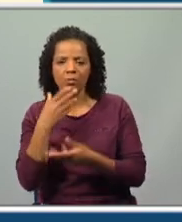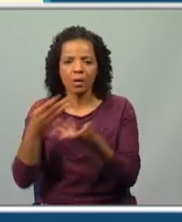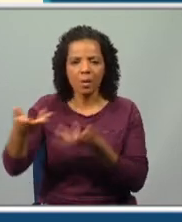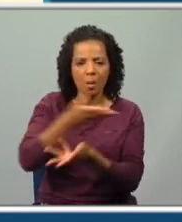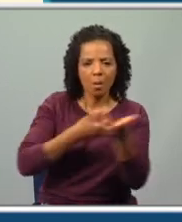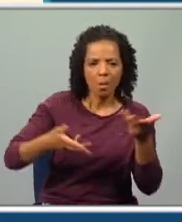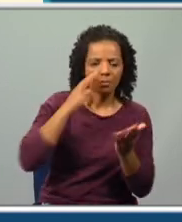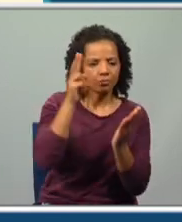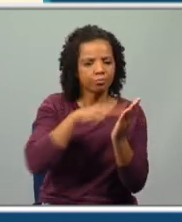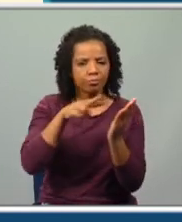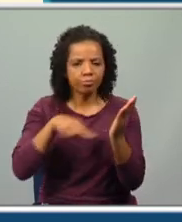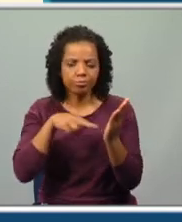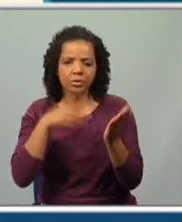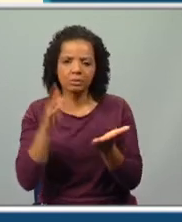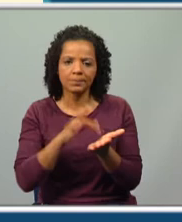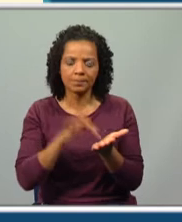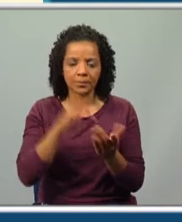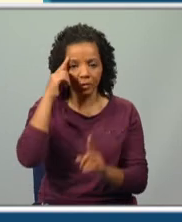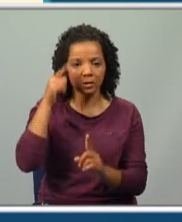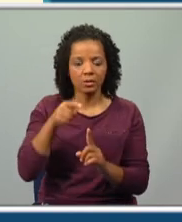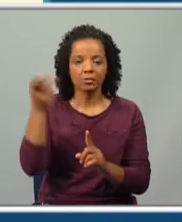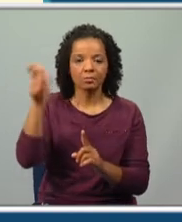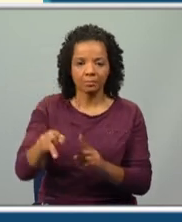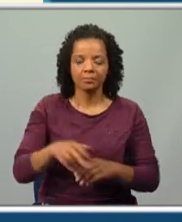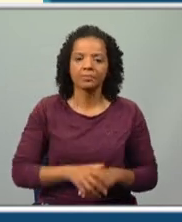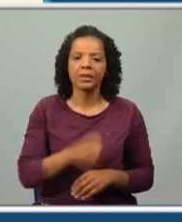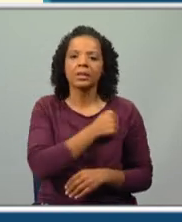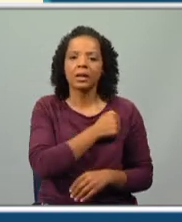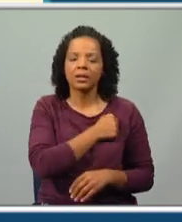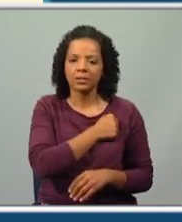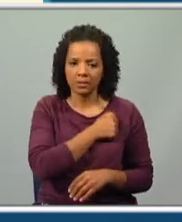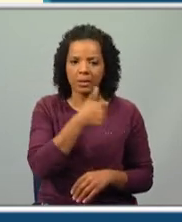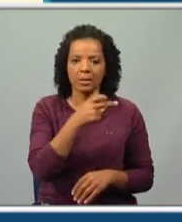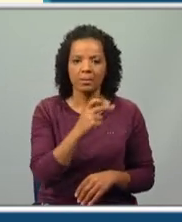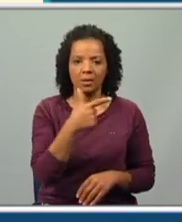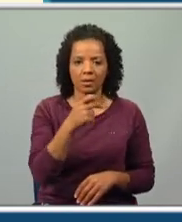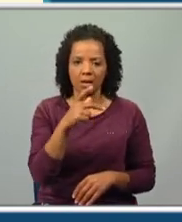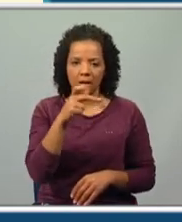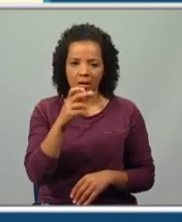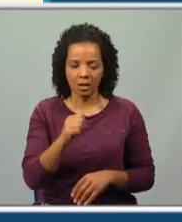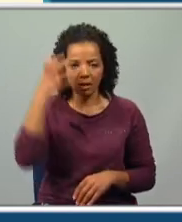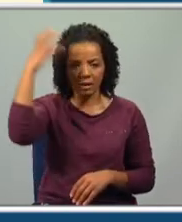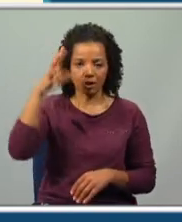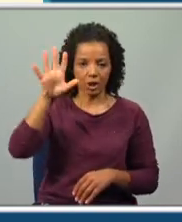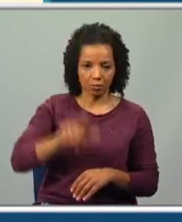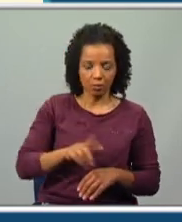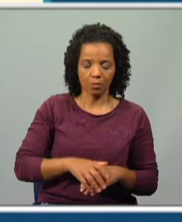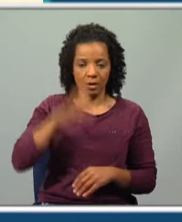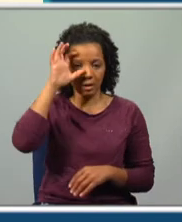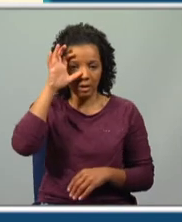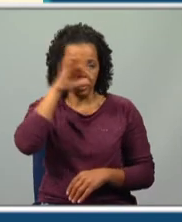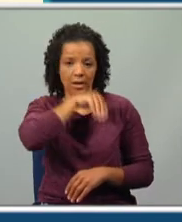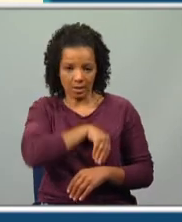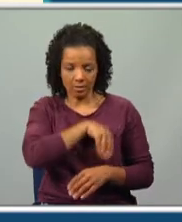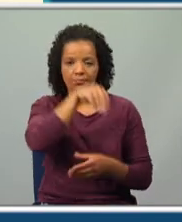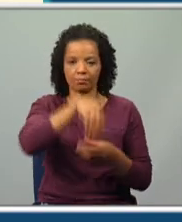literária e ideológica que tinha lugar na Casa de Batalha Reis, em Lisboa, contando-se essa de Queiroz entre os primeiros